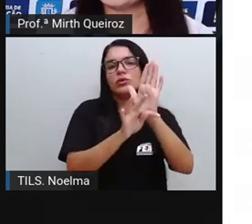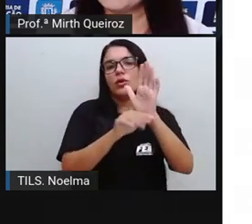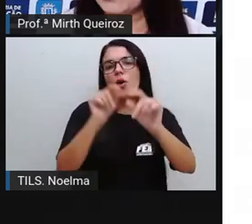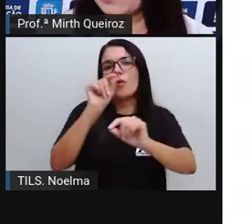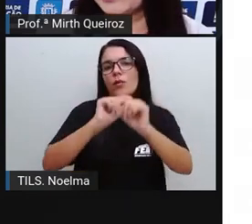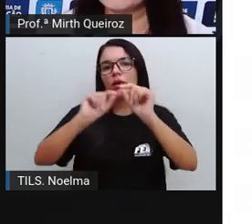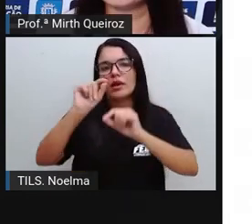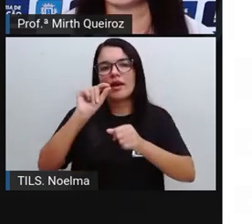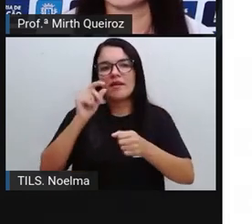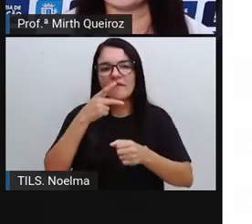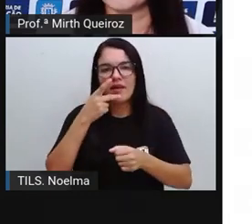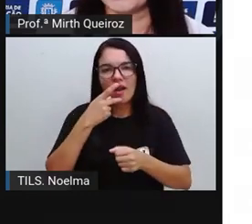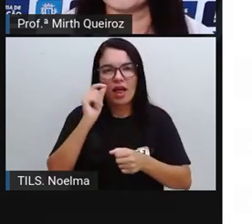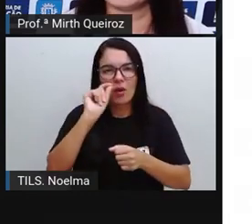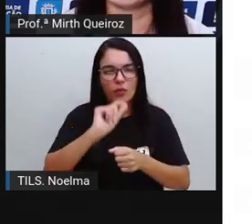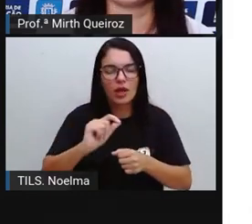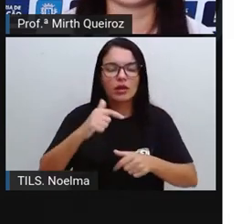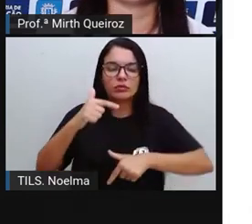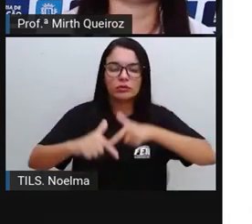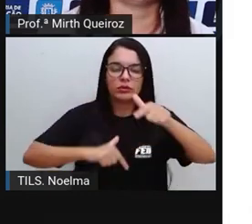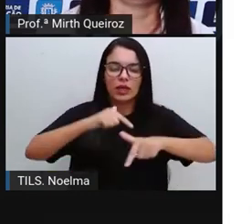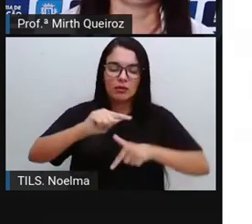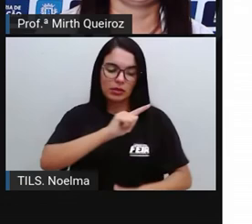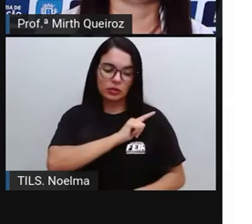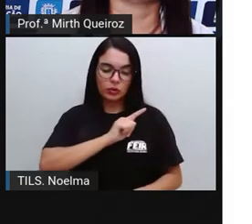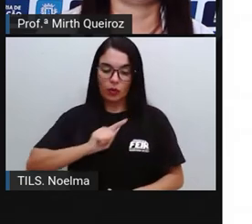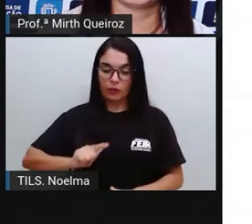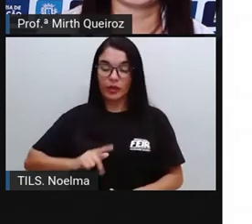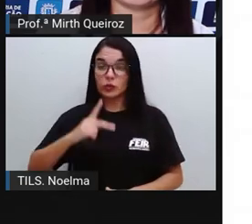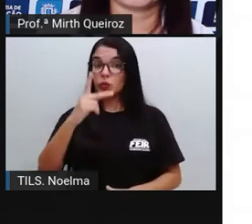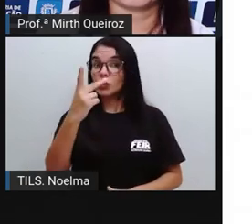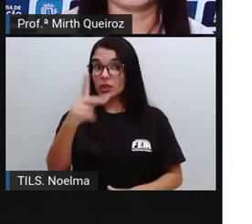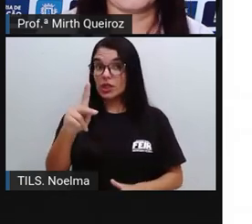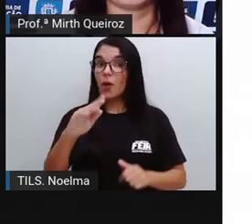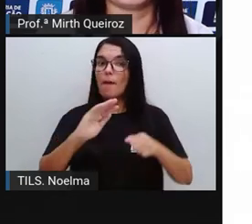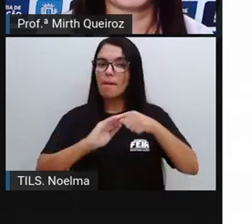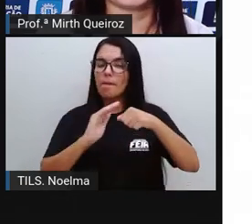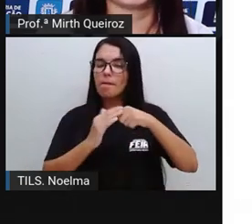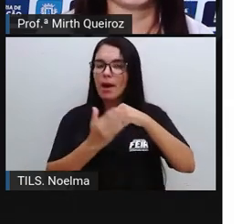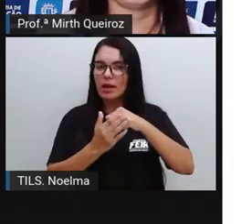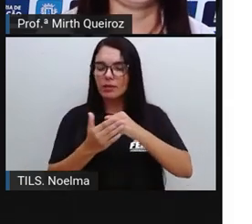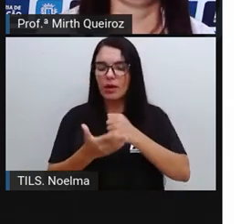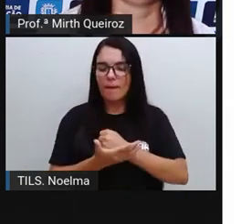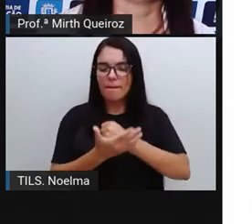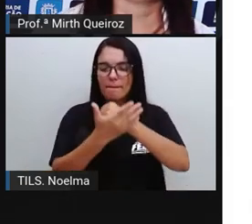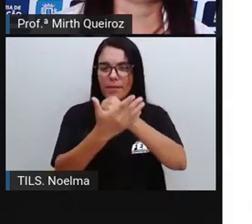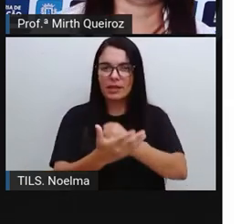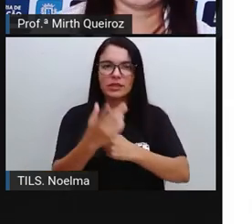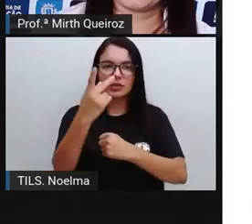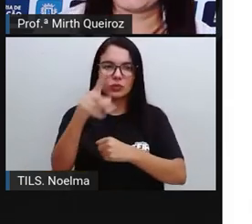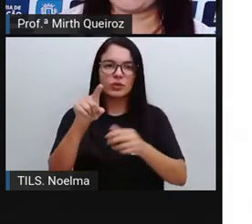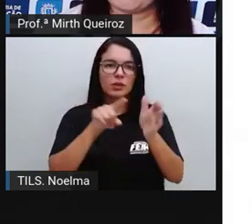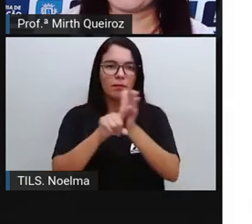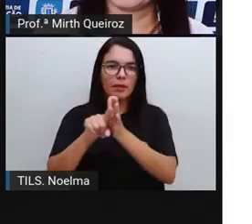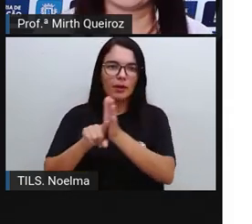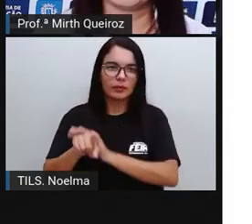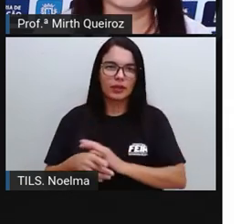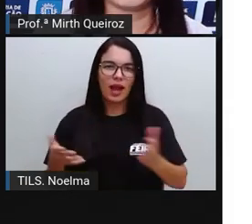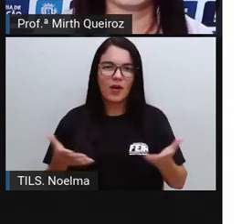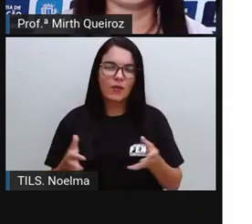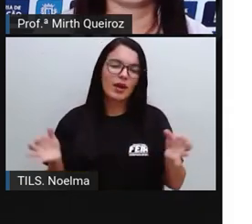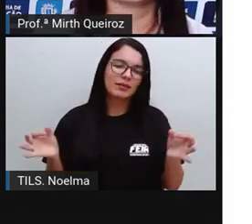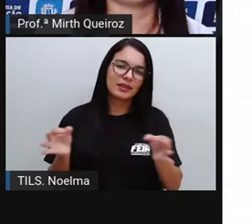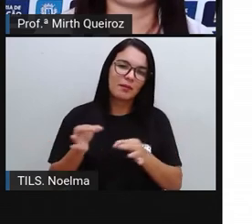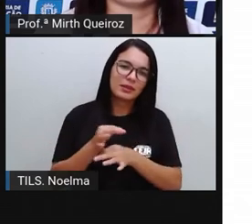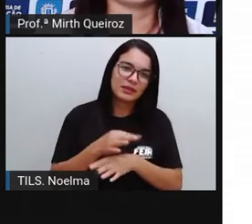serviço Público Do seu bairro Com base Nessas perguntas Certo gente Bom gente A gente vai ficando Por